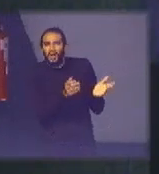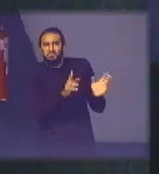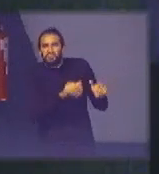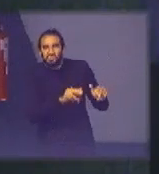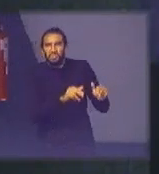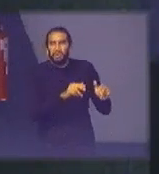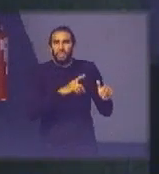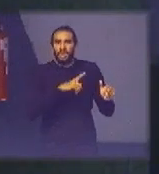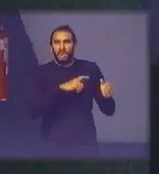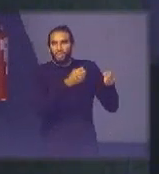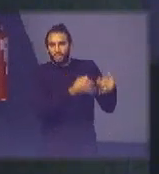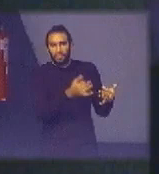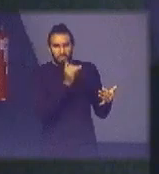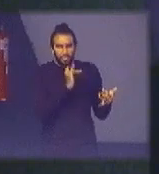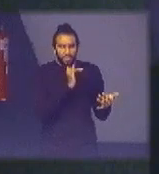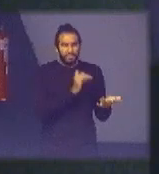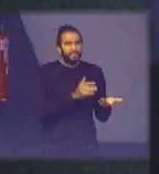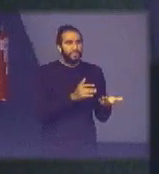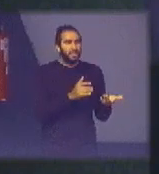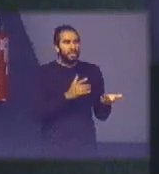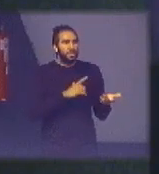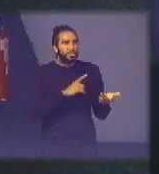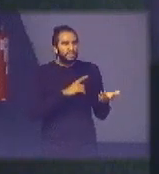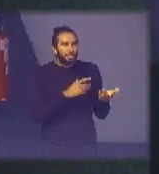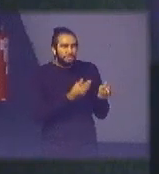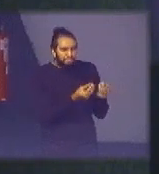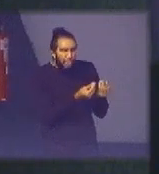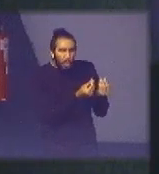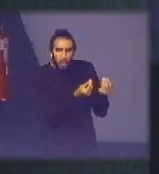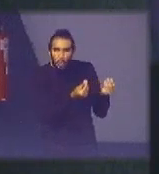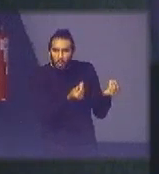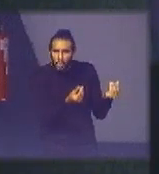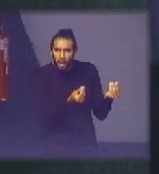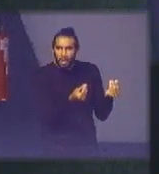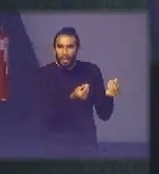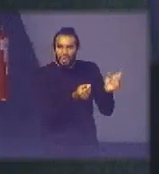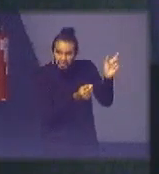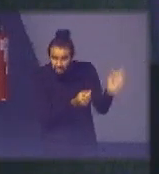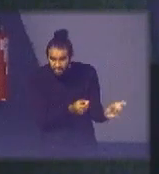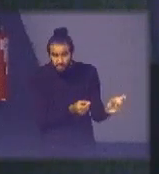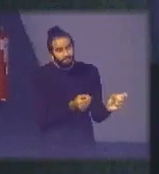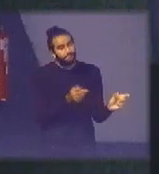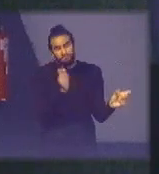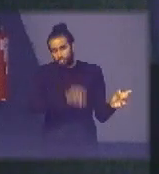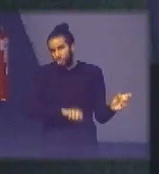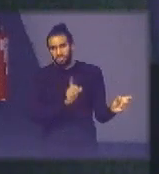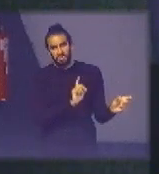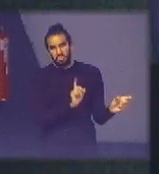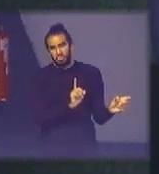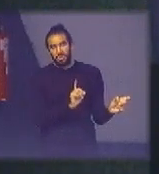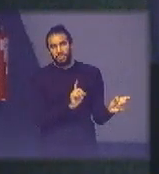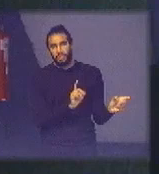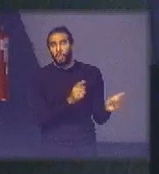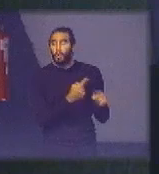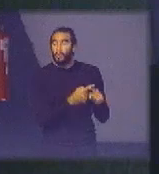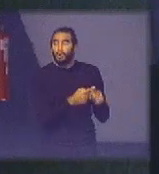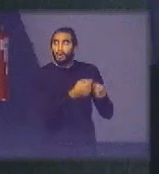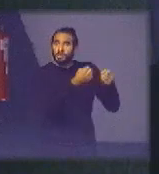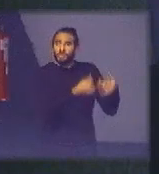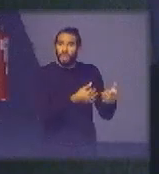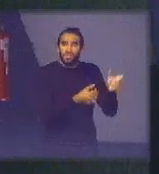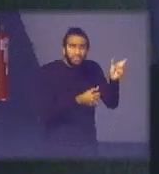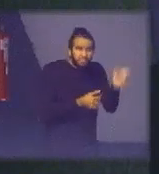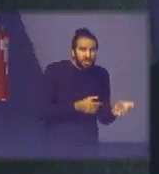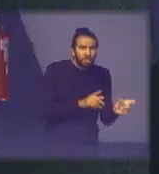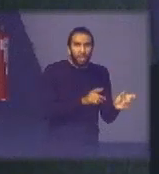tangenciar de uma maneira mais apurada em termos de técnicas de gestão pessoas quando você vai falar de pessoas quase todo mundo fala de